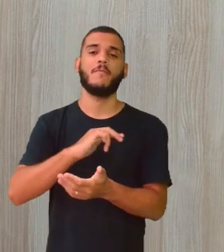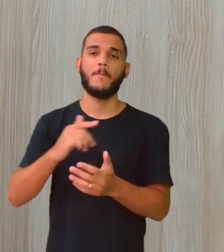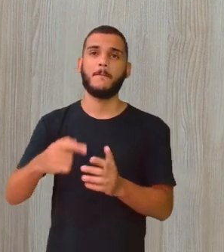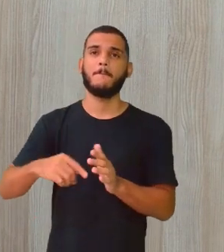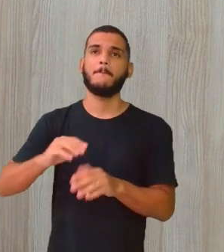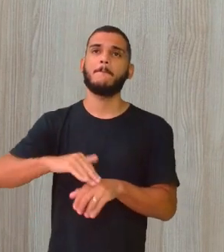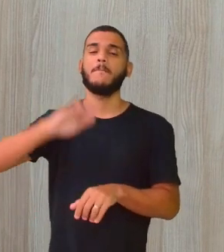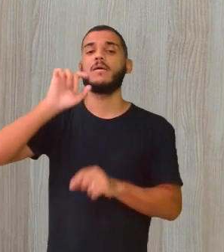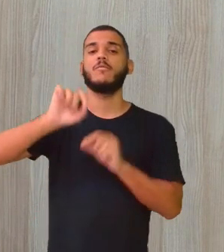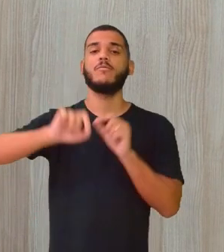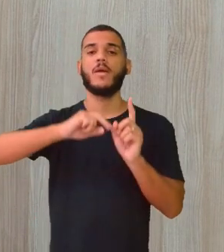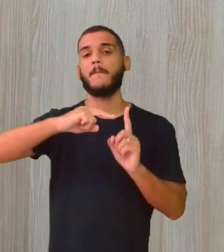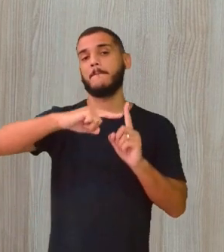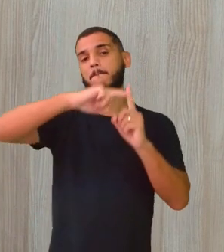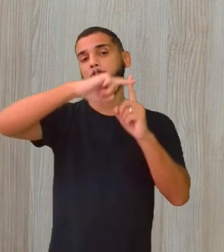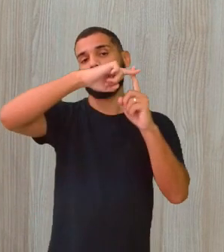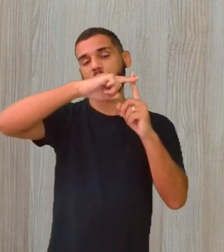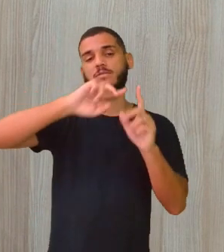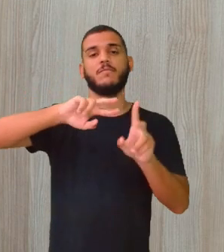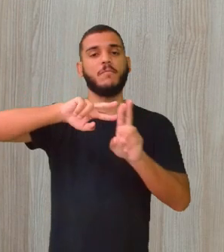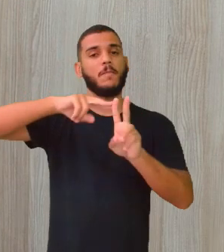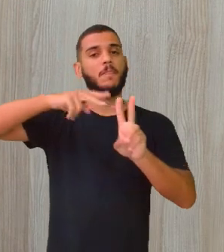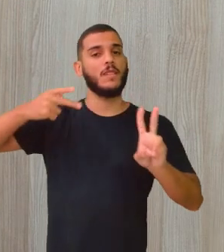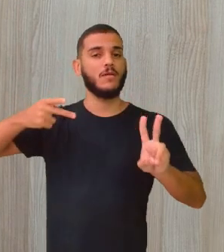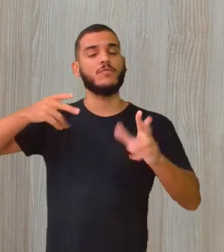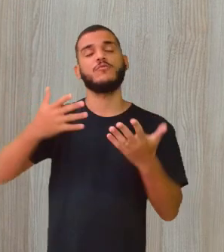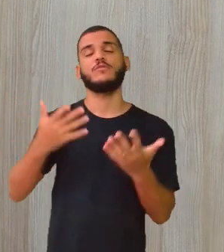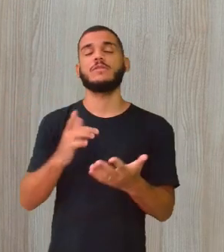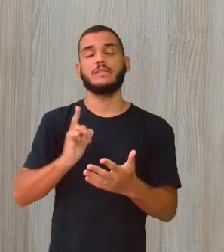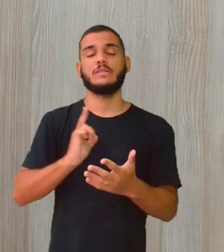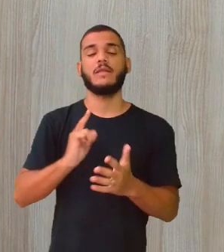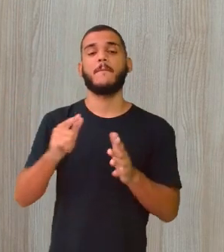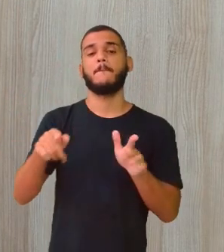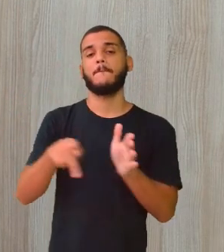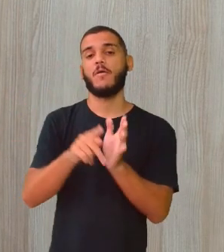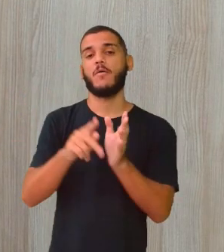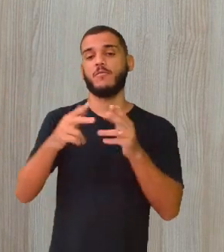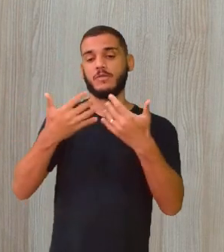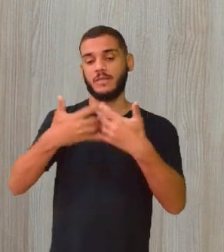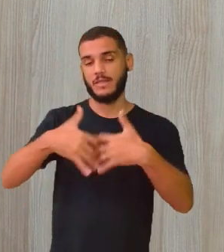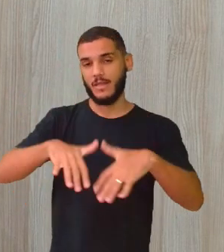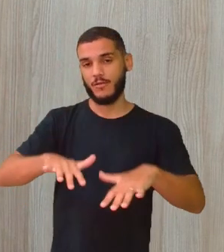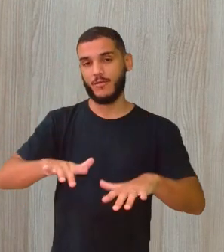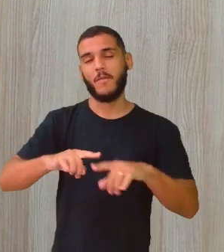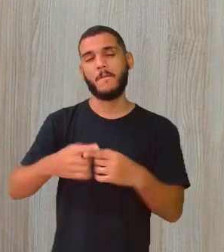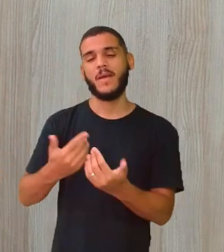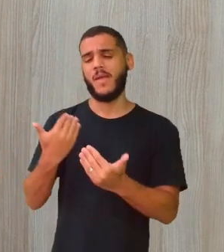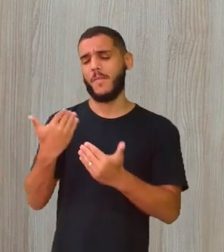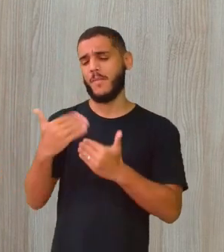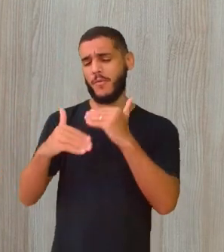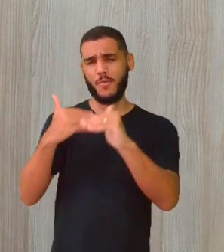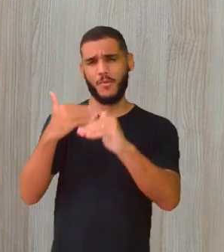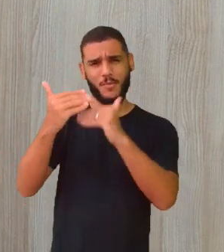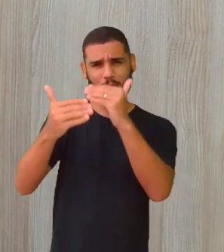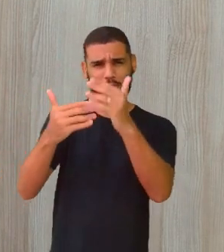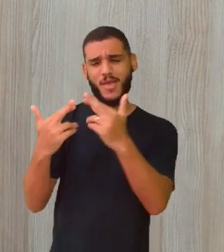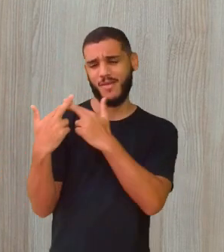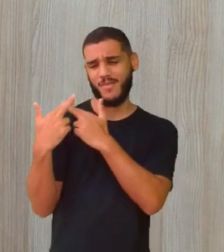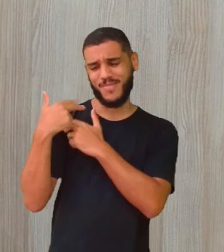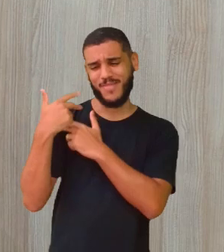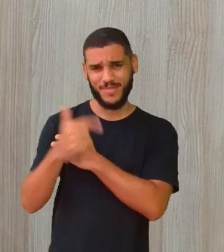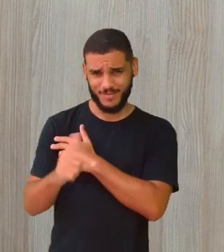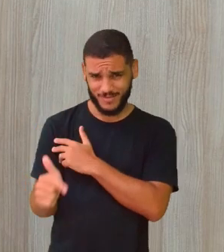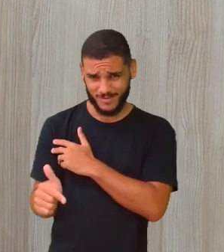em relação aos nossos recursos naturais, né? Não afetar, né? Não seguir um progresso irresponsável, como a gente coloca